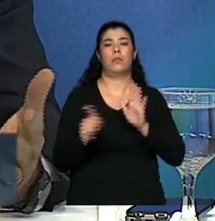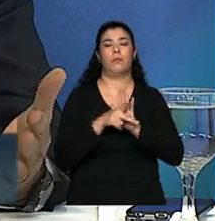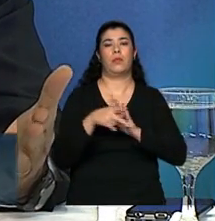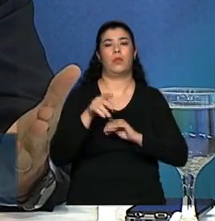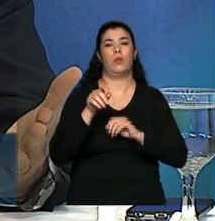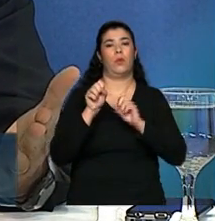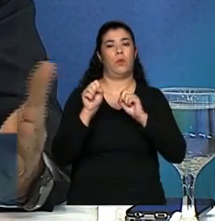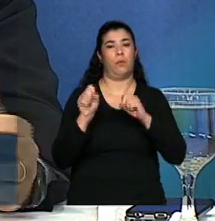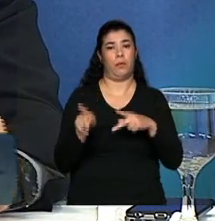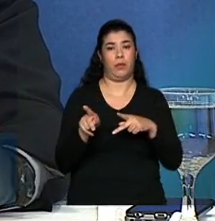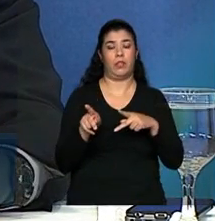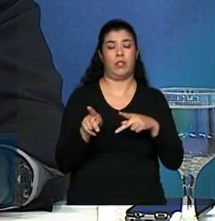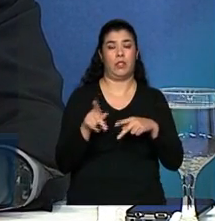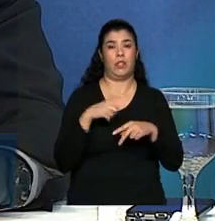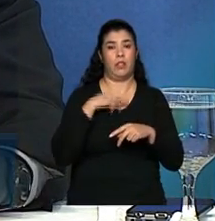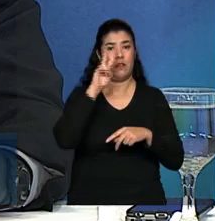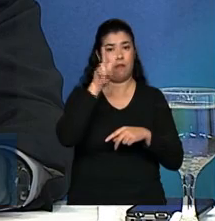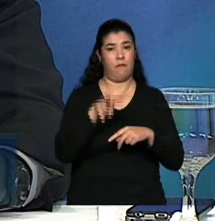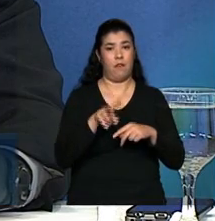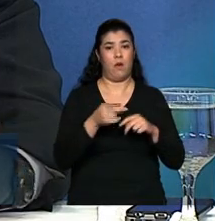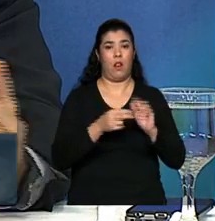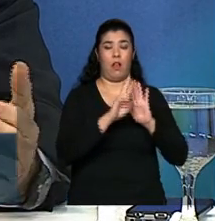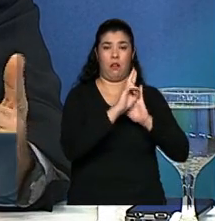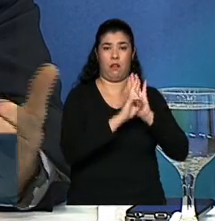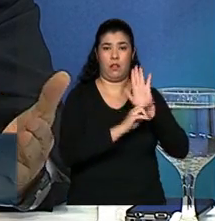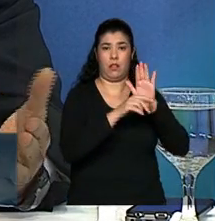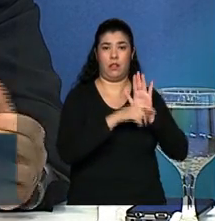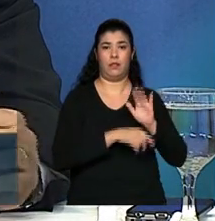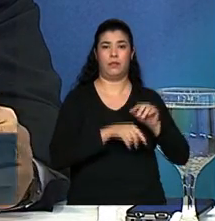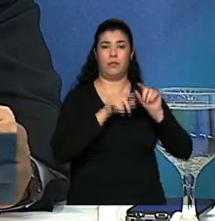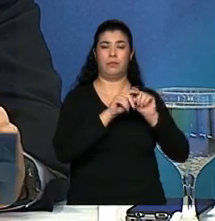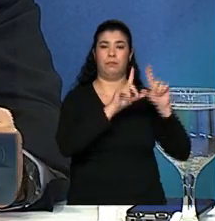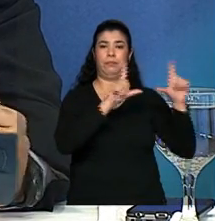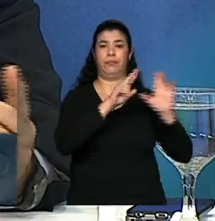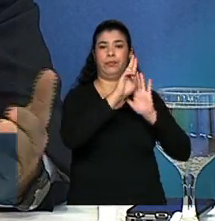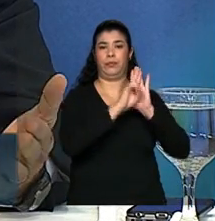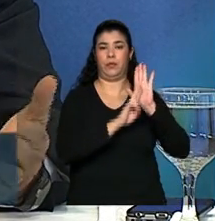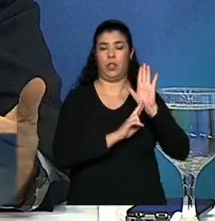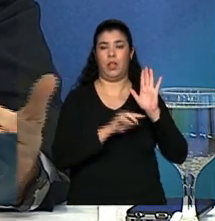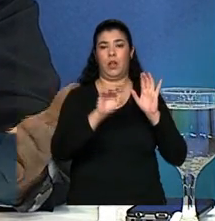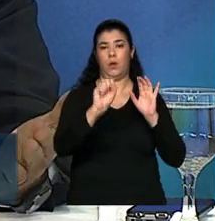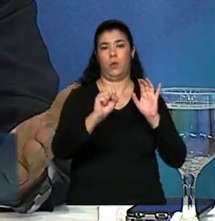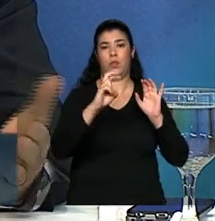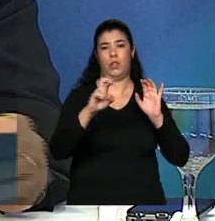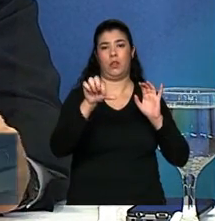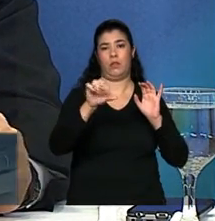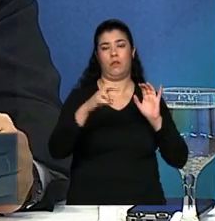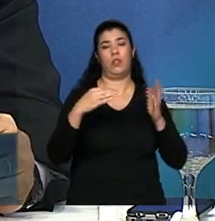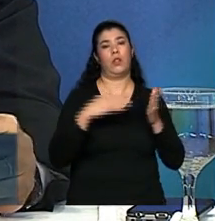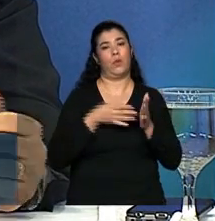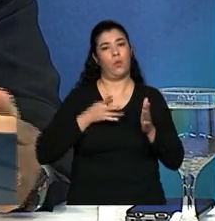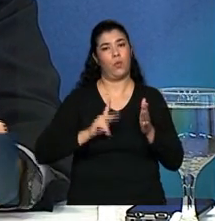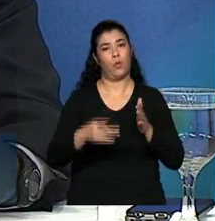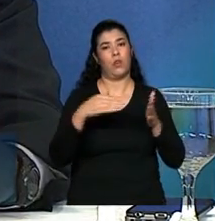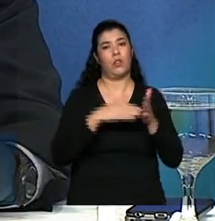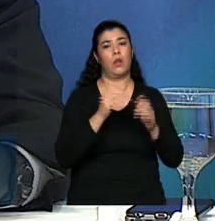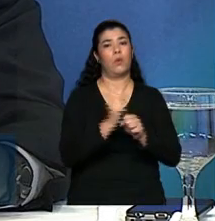85-95, como está ali na tabela, ele vai ficar, a regra 85-95 vai ficar até o final de